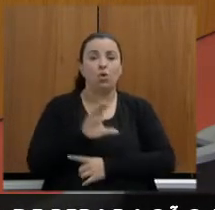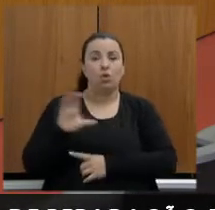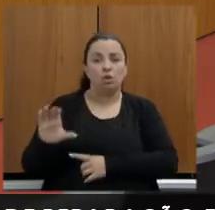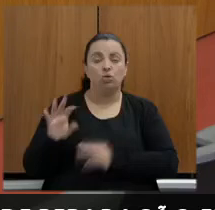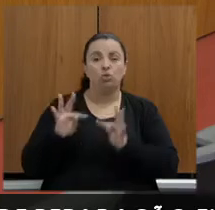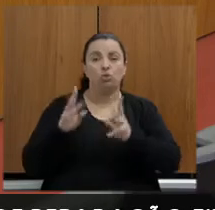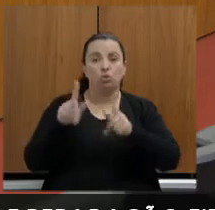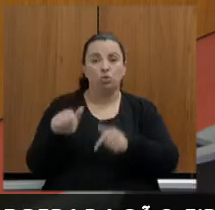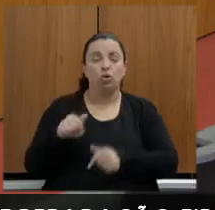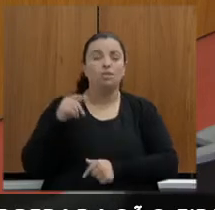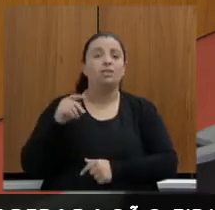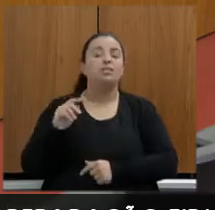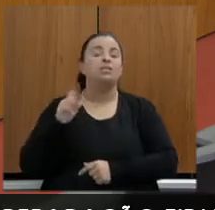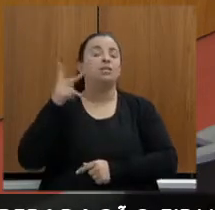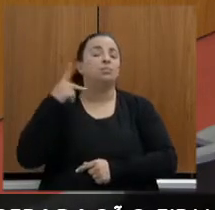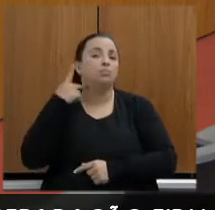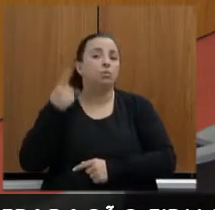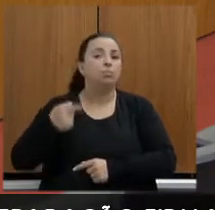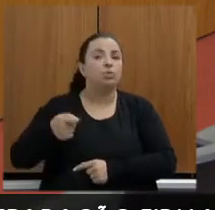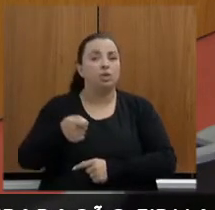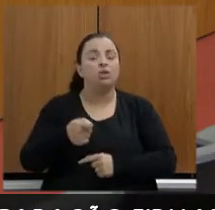Habitação e Urbanismo.